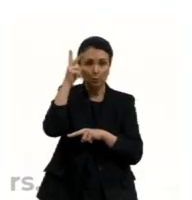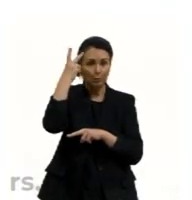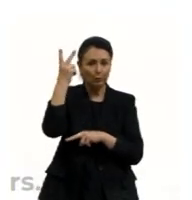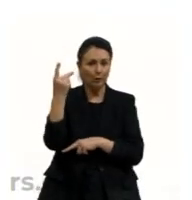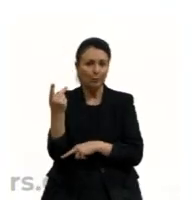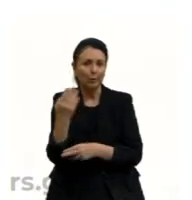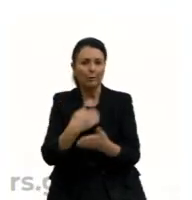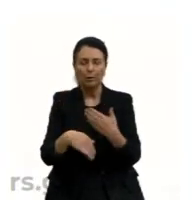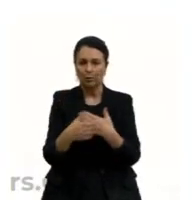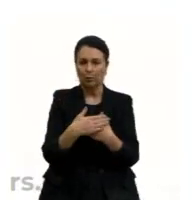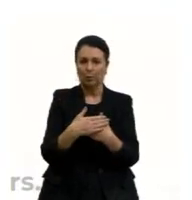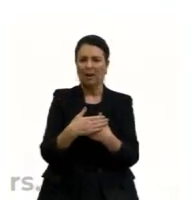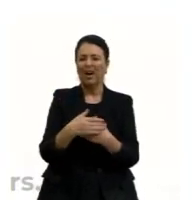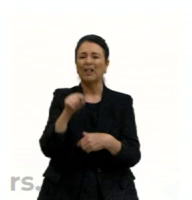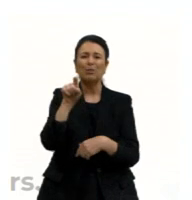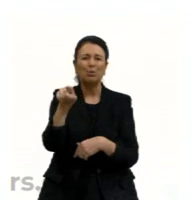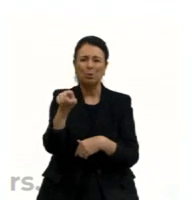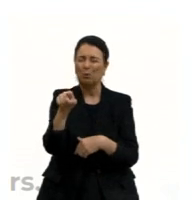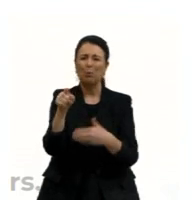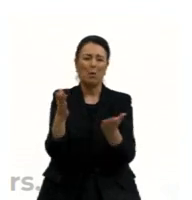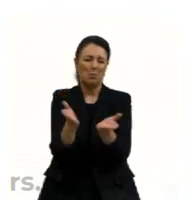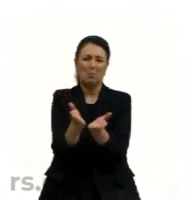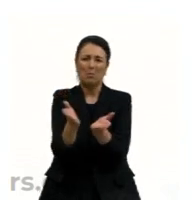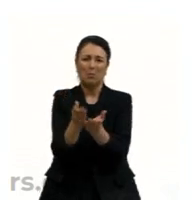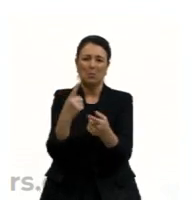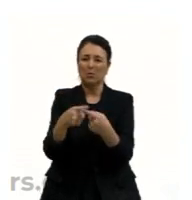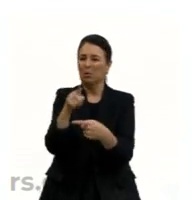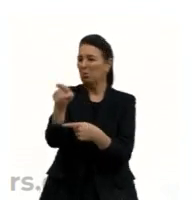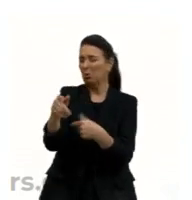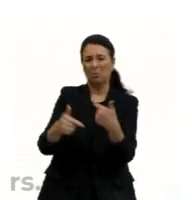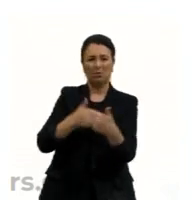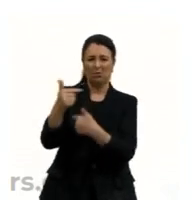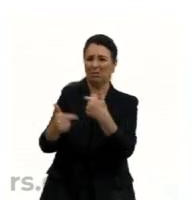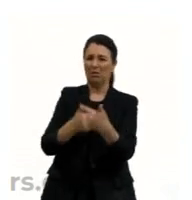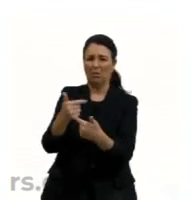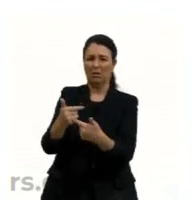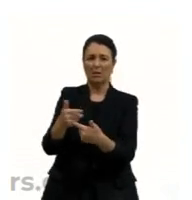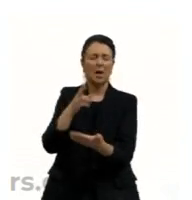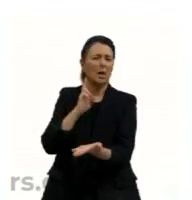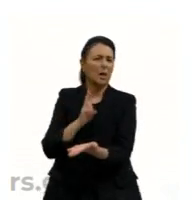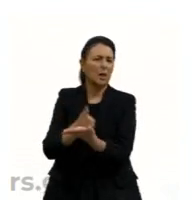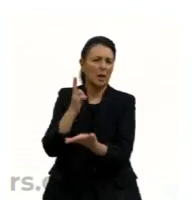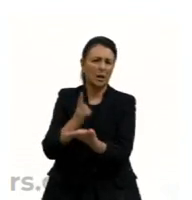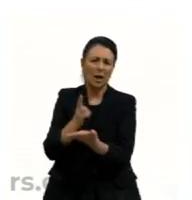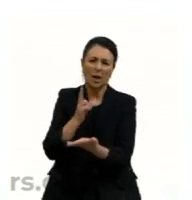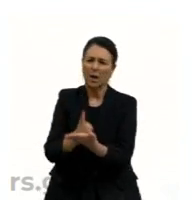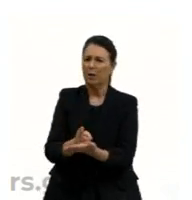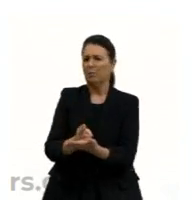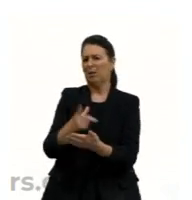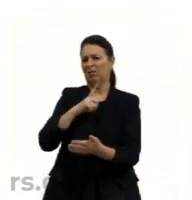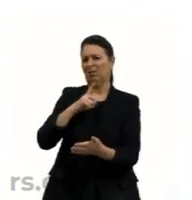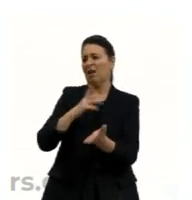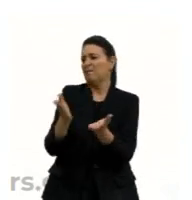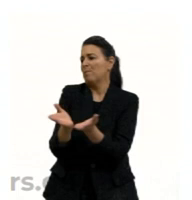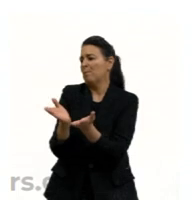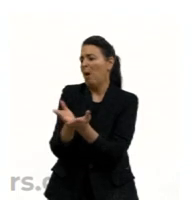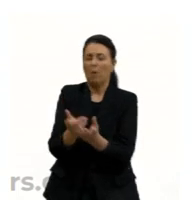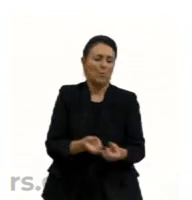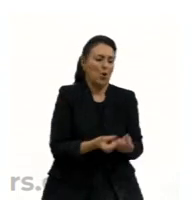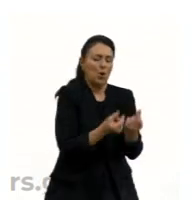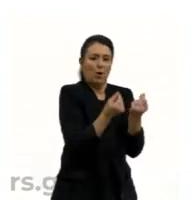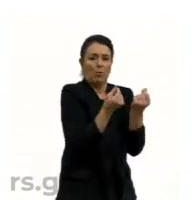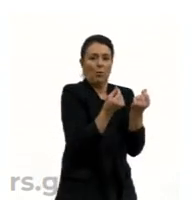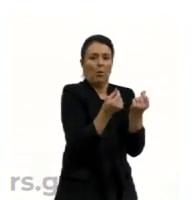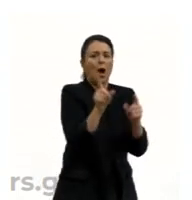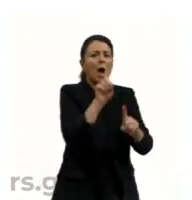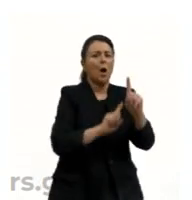pobre porque não trabalha. Naturaliza isso. Sempre teve pobre. Sempre foi assim. Ah, algumas profissões